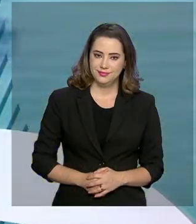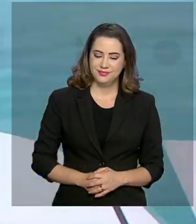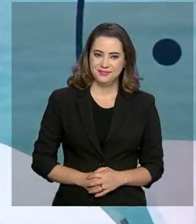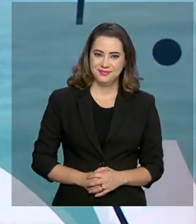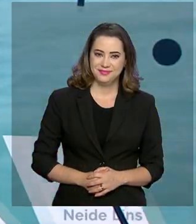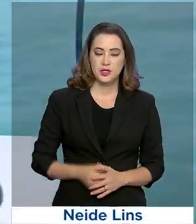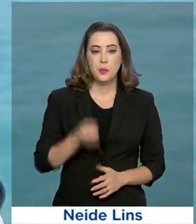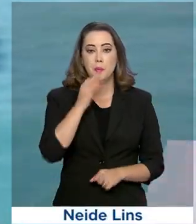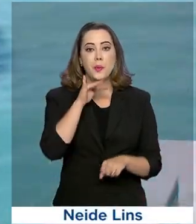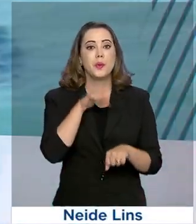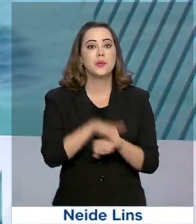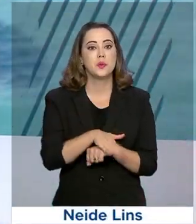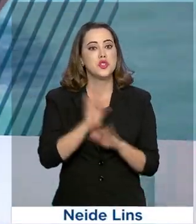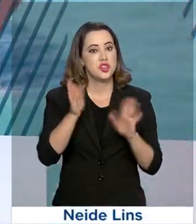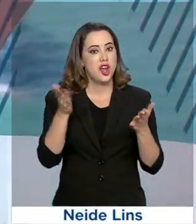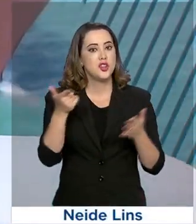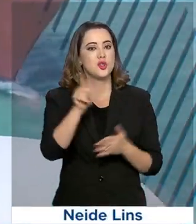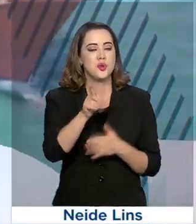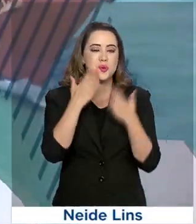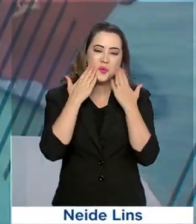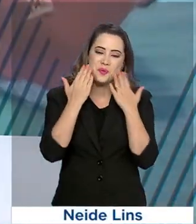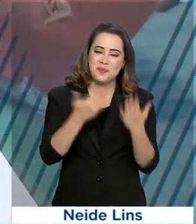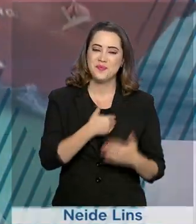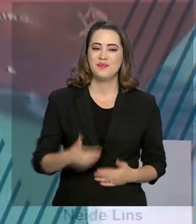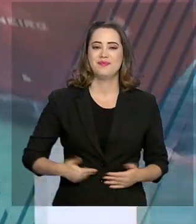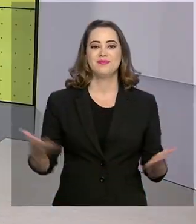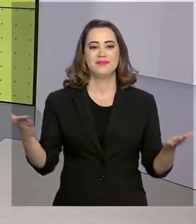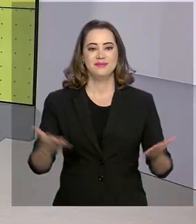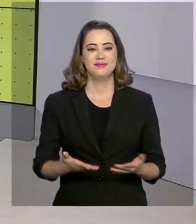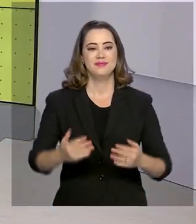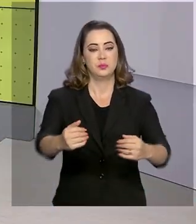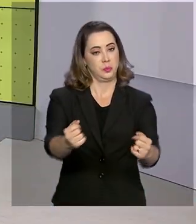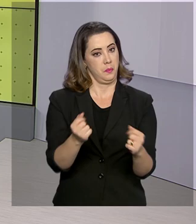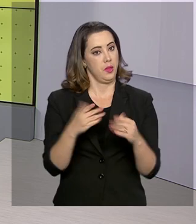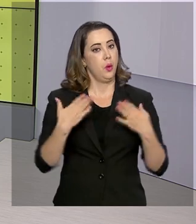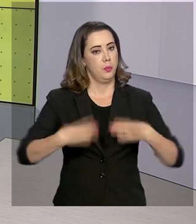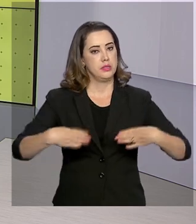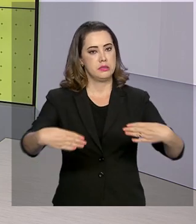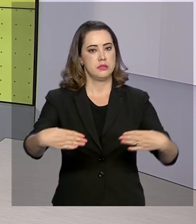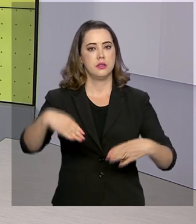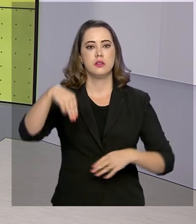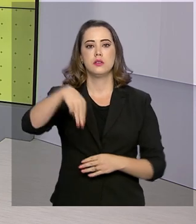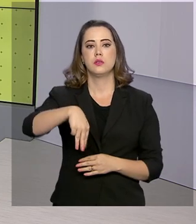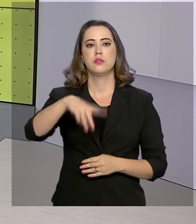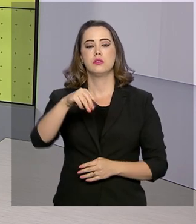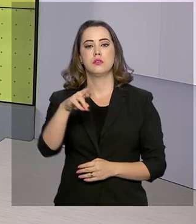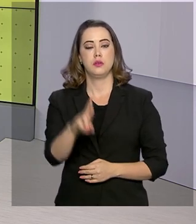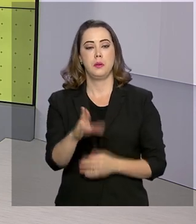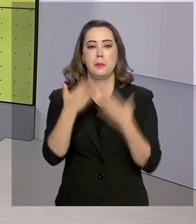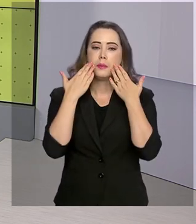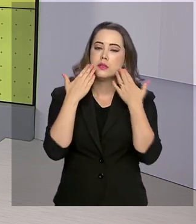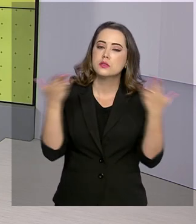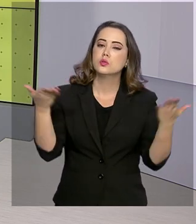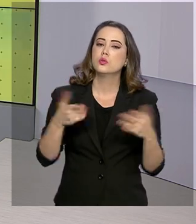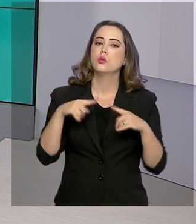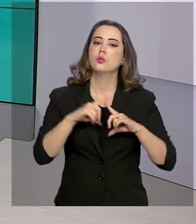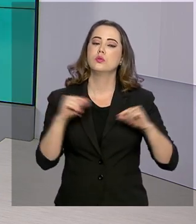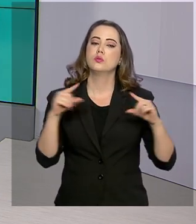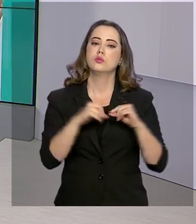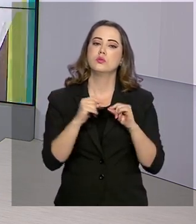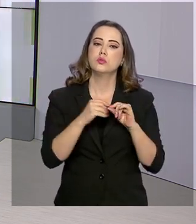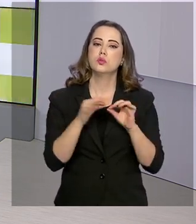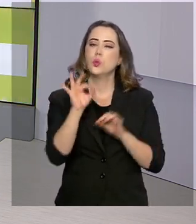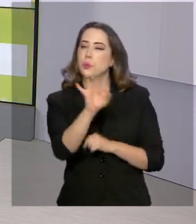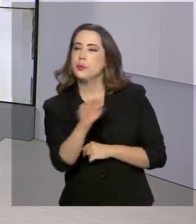Boa noite, já está no ar mais um Governo Agora. O Ministério do Desenvolvimento Regional apresentou hoje em Brasília o